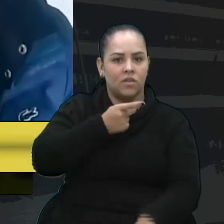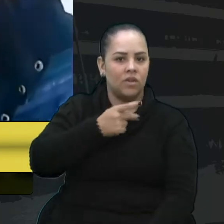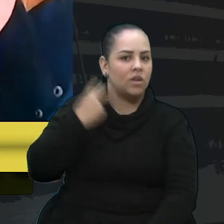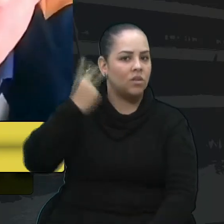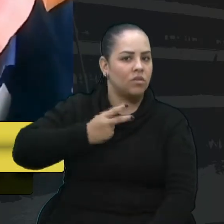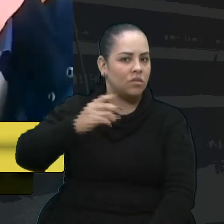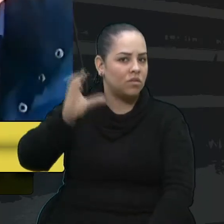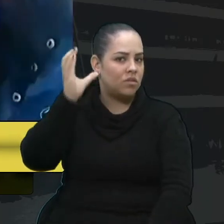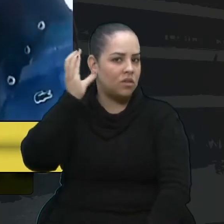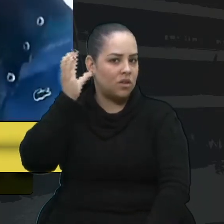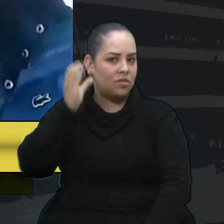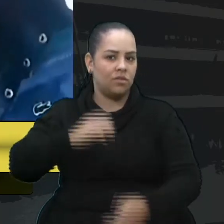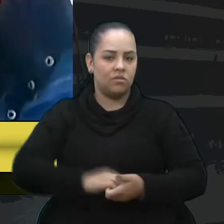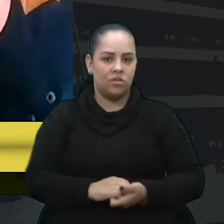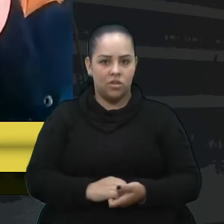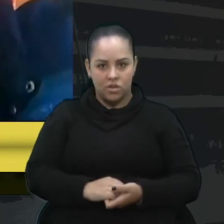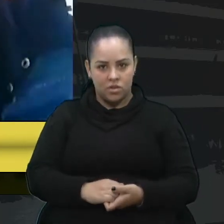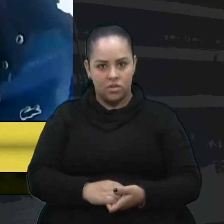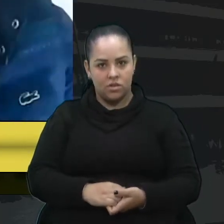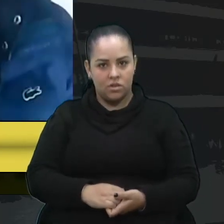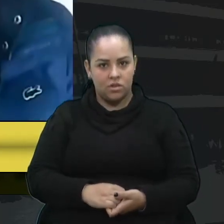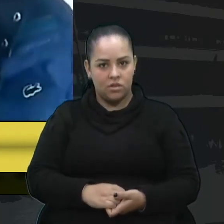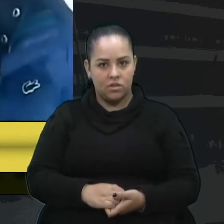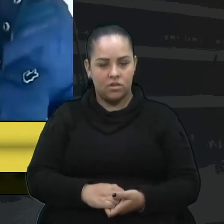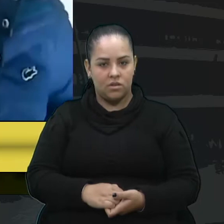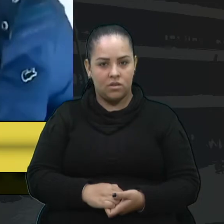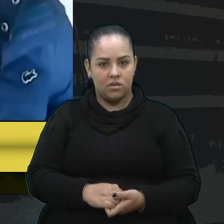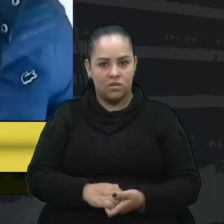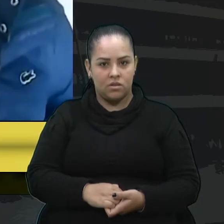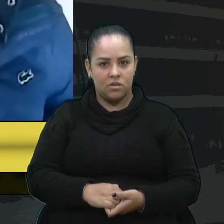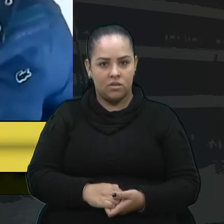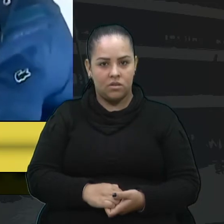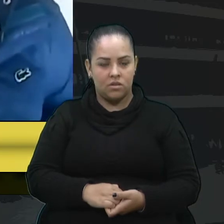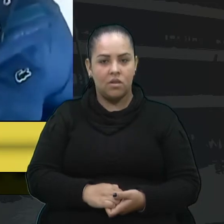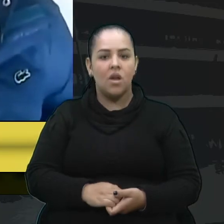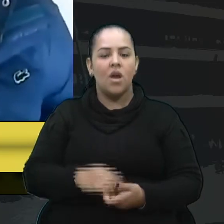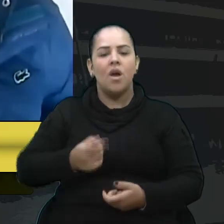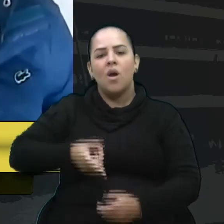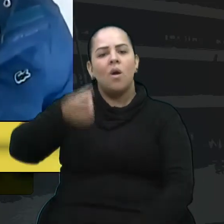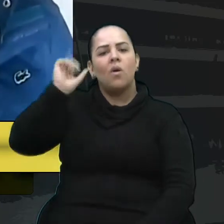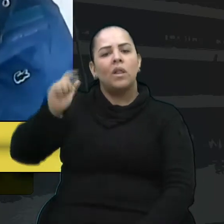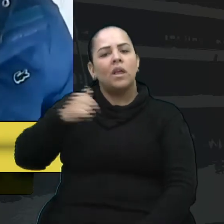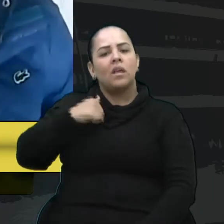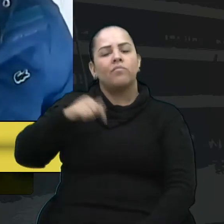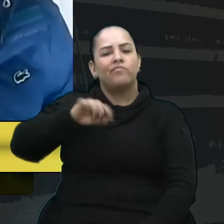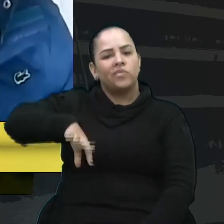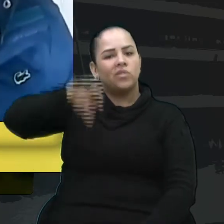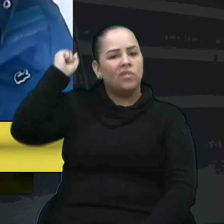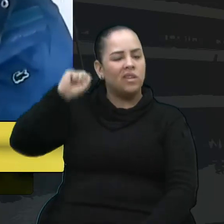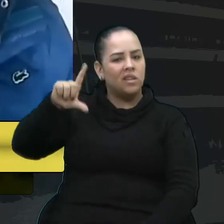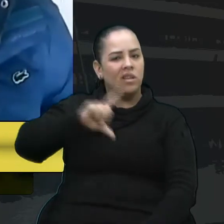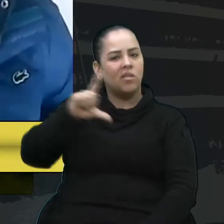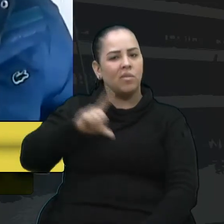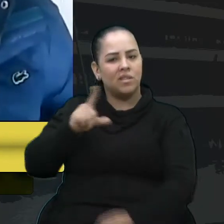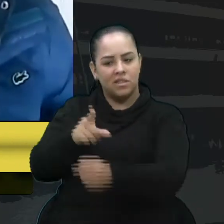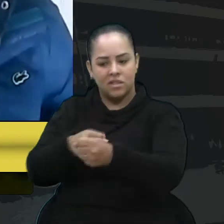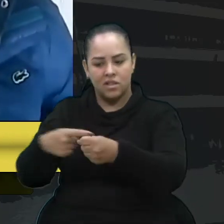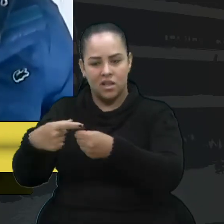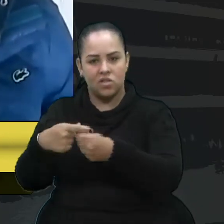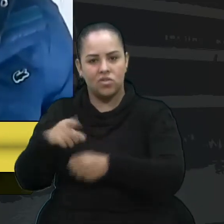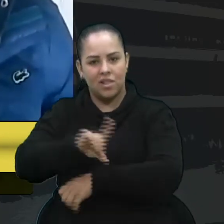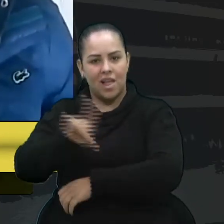Parabéns pela abordagem, vereador. Eu ontem escutava que uma cidade no interior de São Paulo,